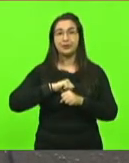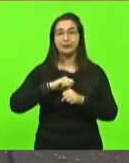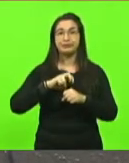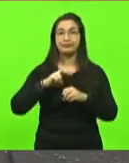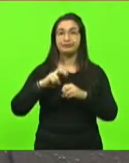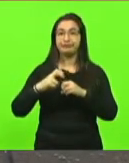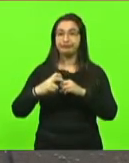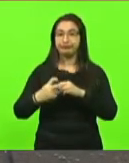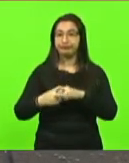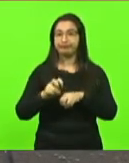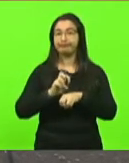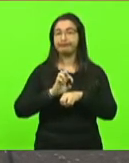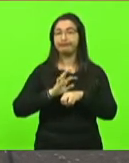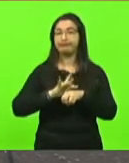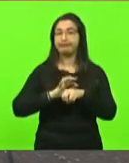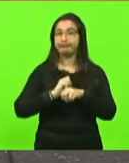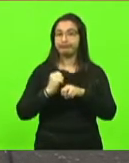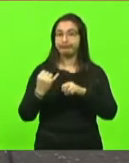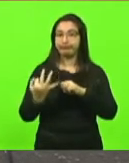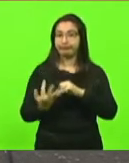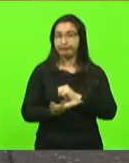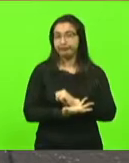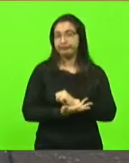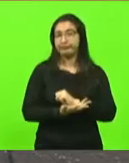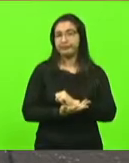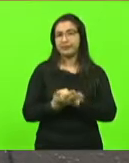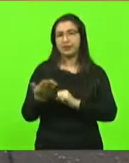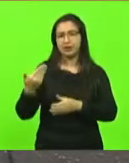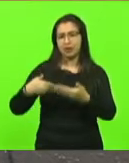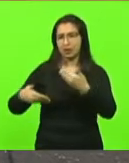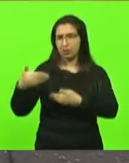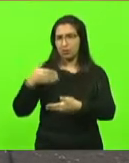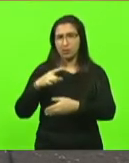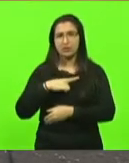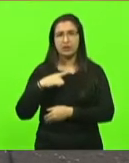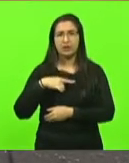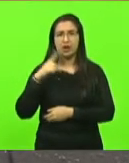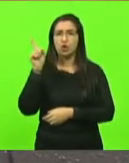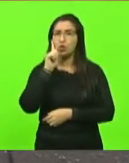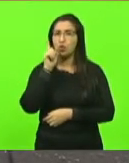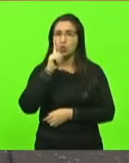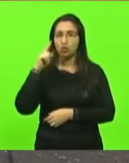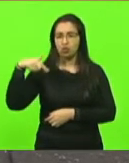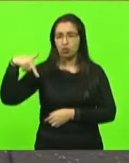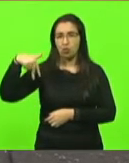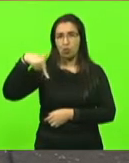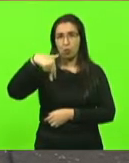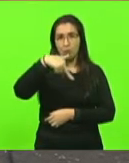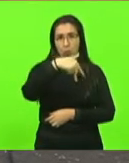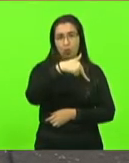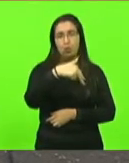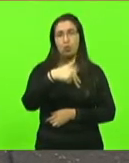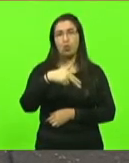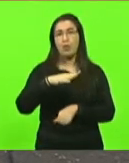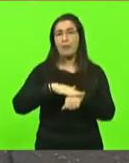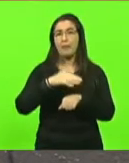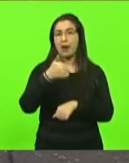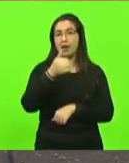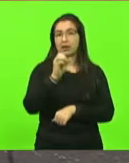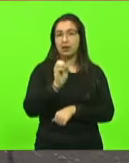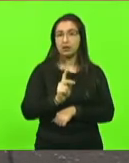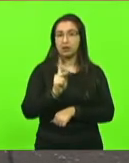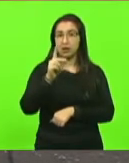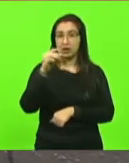muito, caminhava todos os dias, mais de 10 quilômetros por dia,